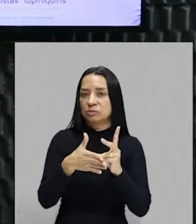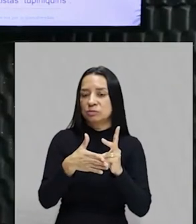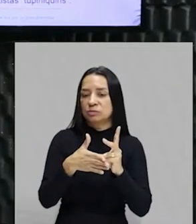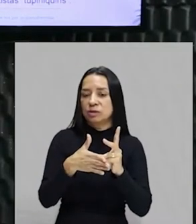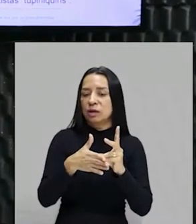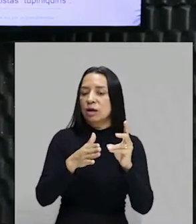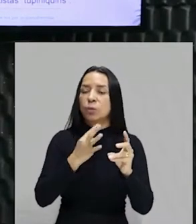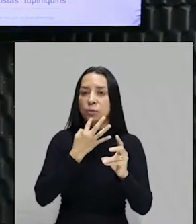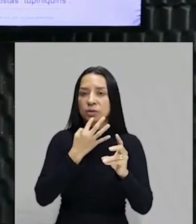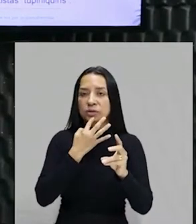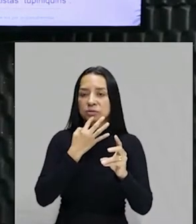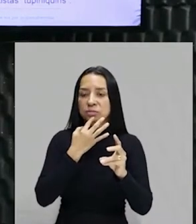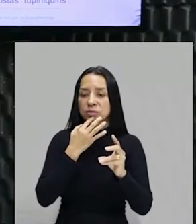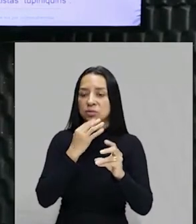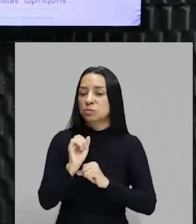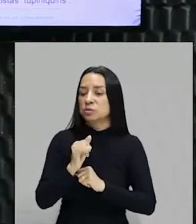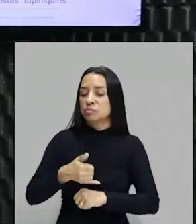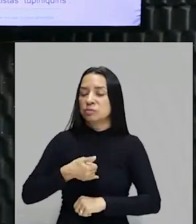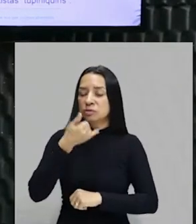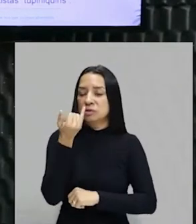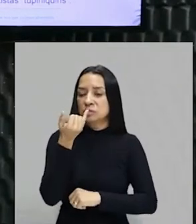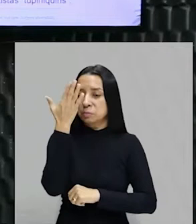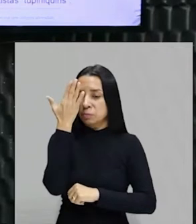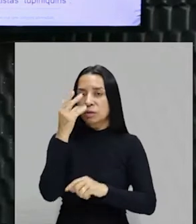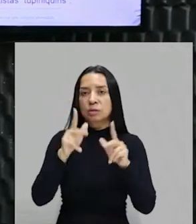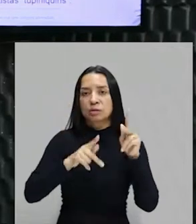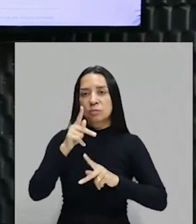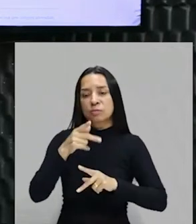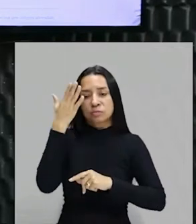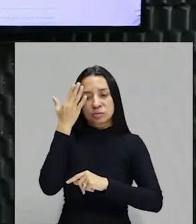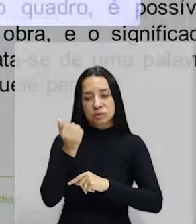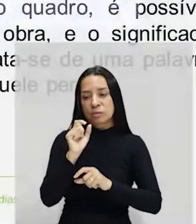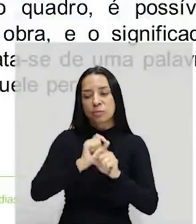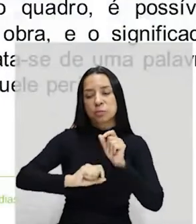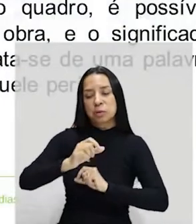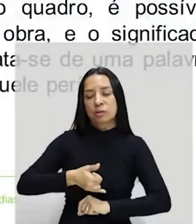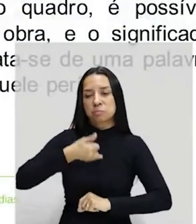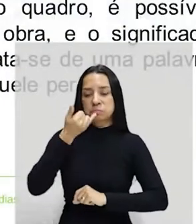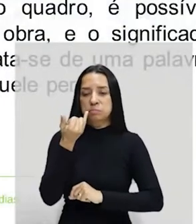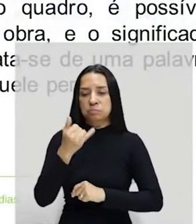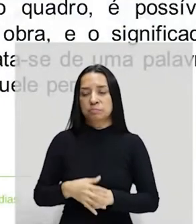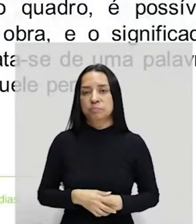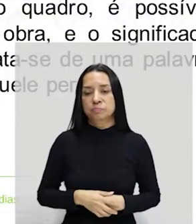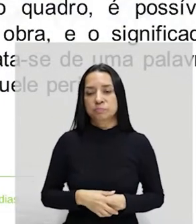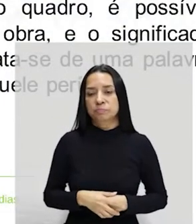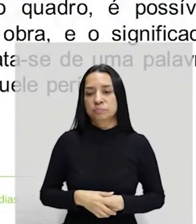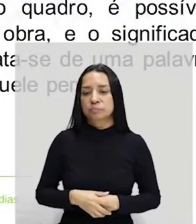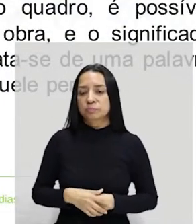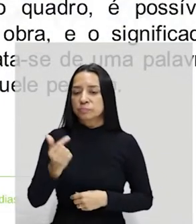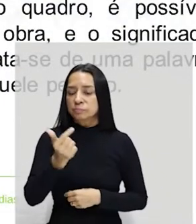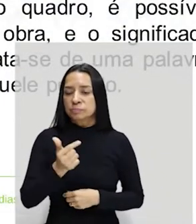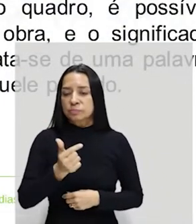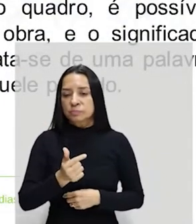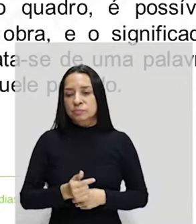elegância a este povo que não sabe o que é elegância. Não sei se eles estavam... Não vou ser elitista. Bom, vamos lá. Segunda obra.